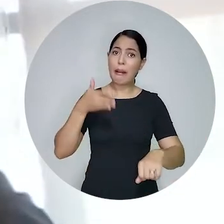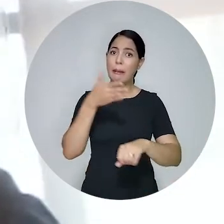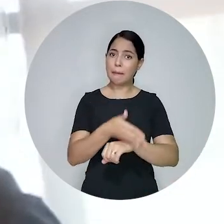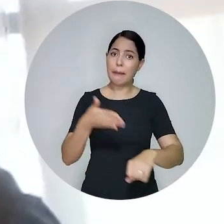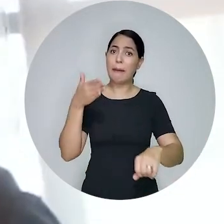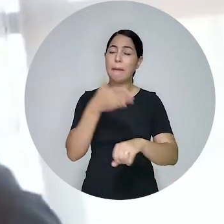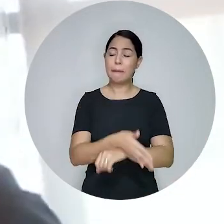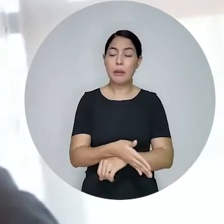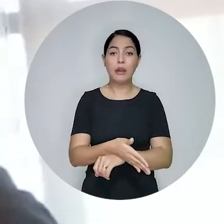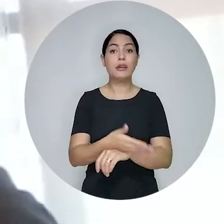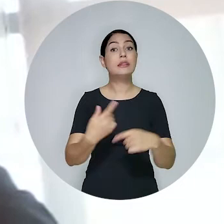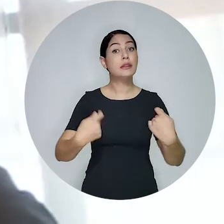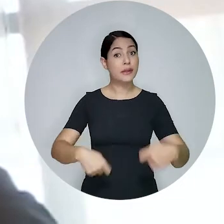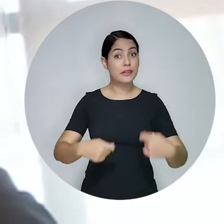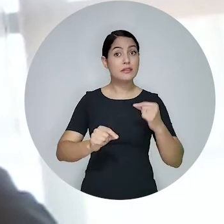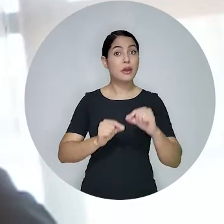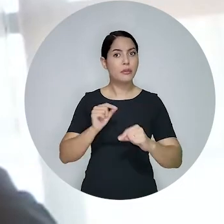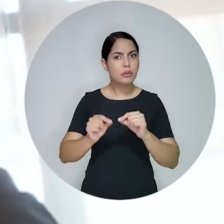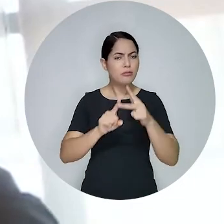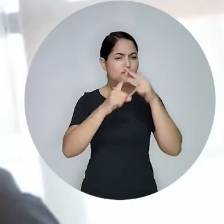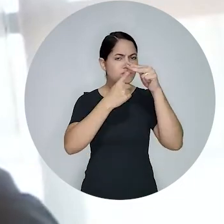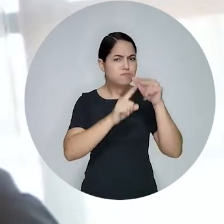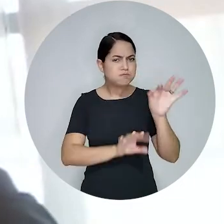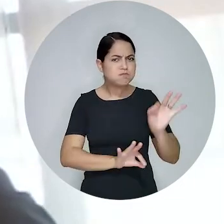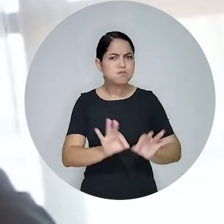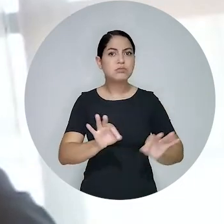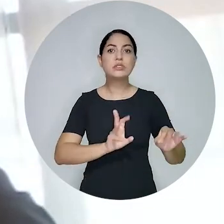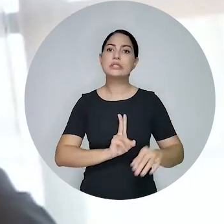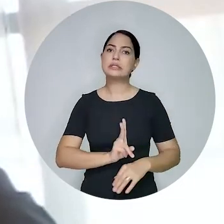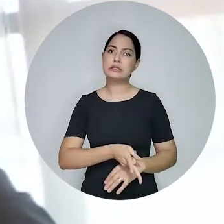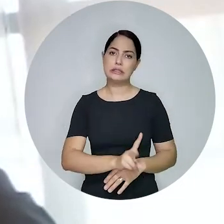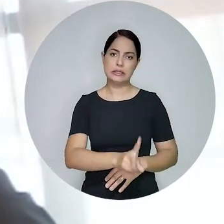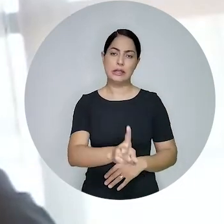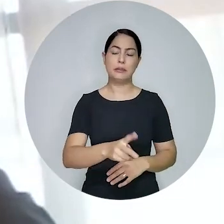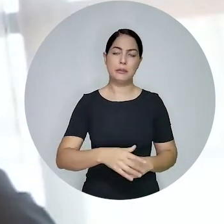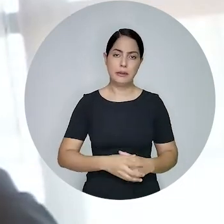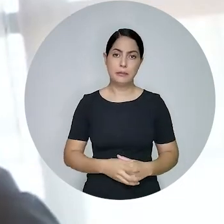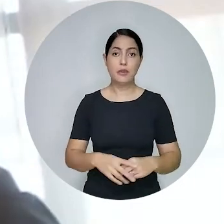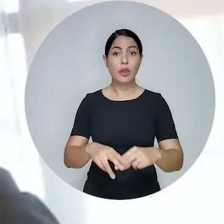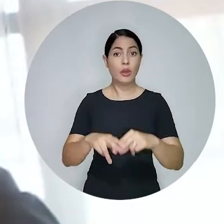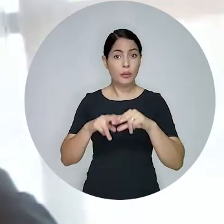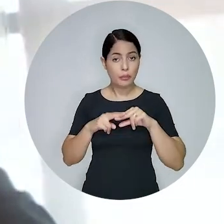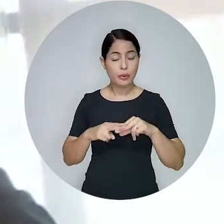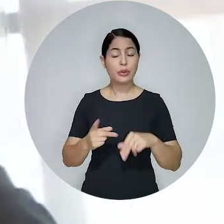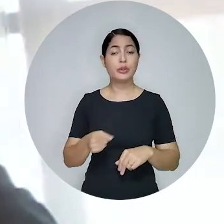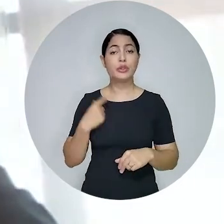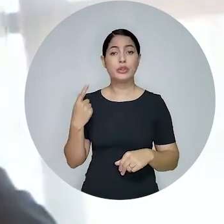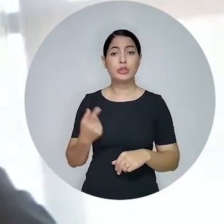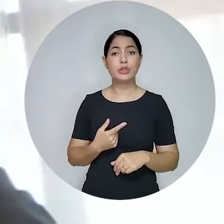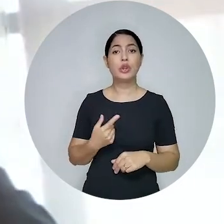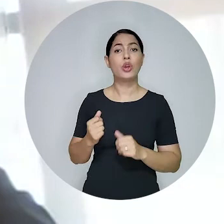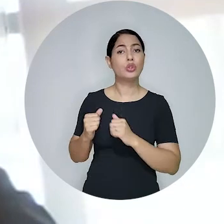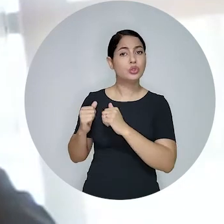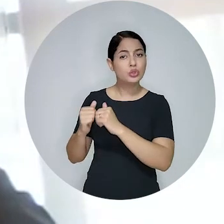Por isso, a comissão, por meio da nossa vice-presidente, Giseleca Vigichin, nosso secretário-geral,